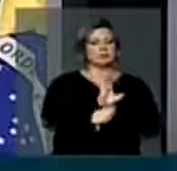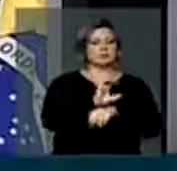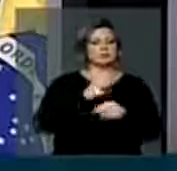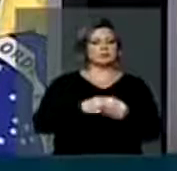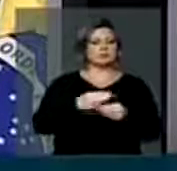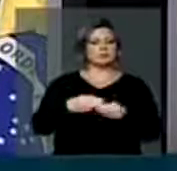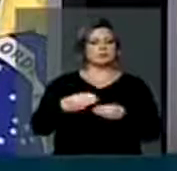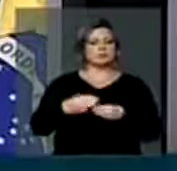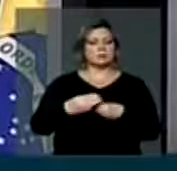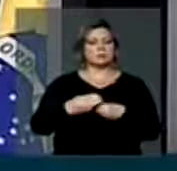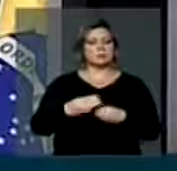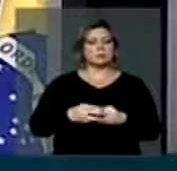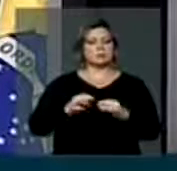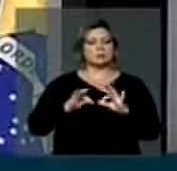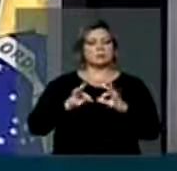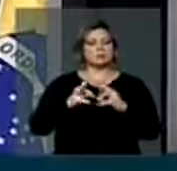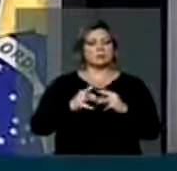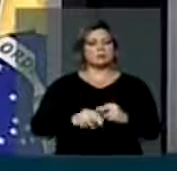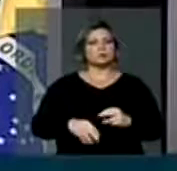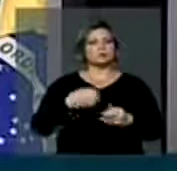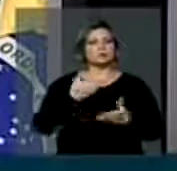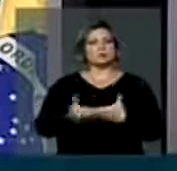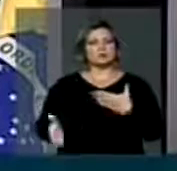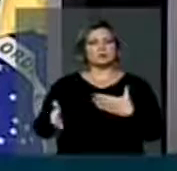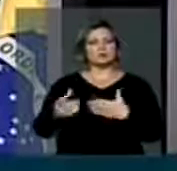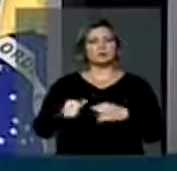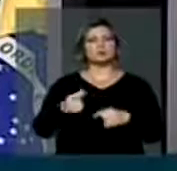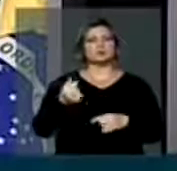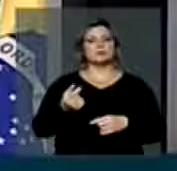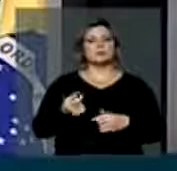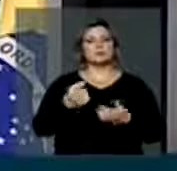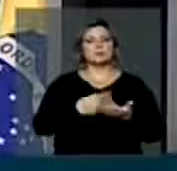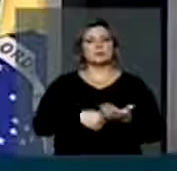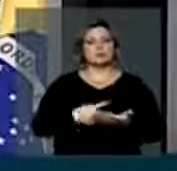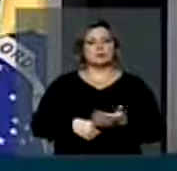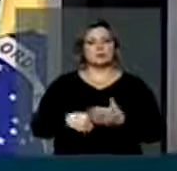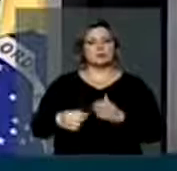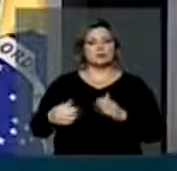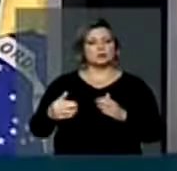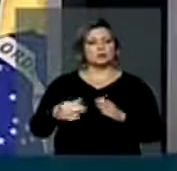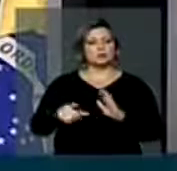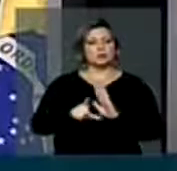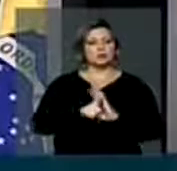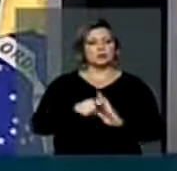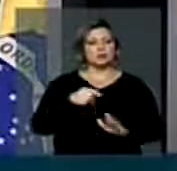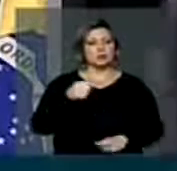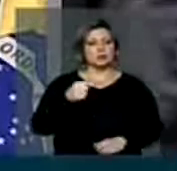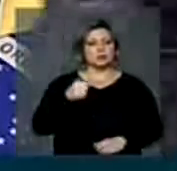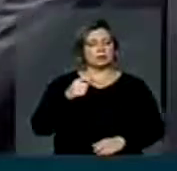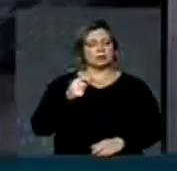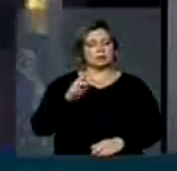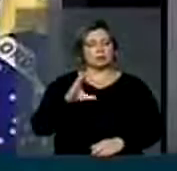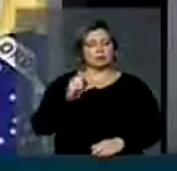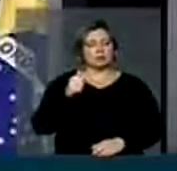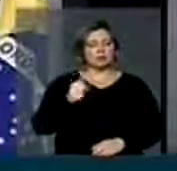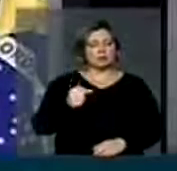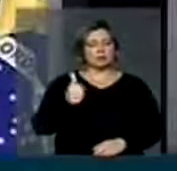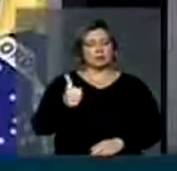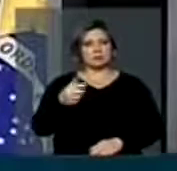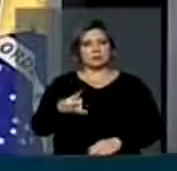municípios foram, todos foram lesados. O acordo que eu falo, o 713 de 2014,